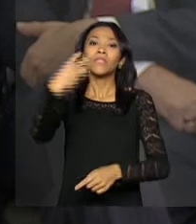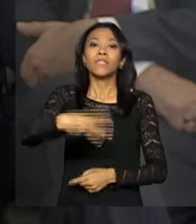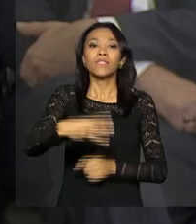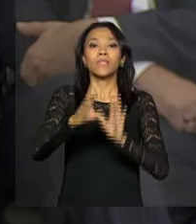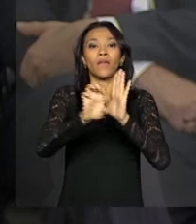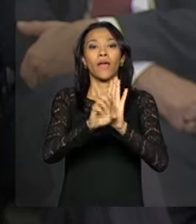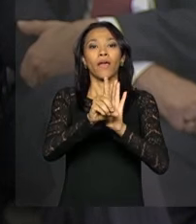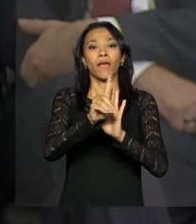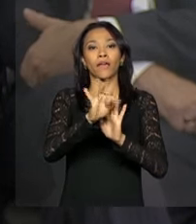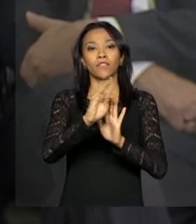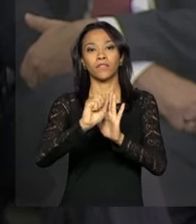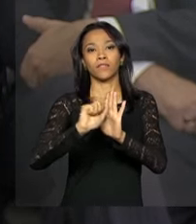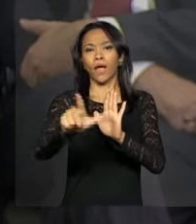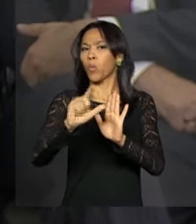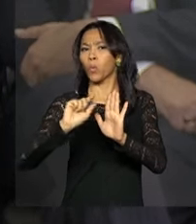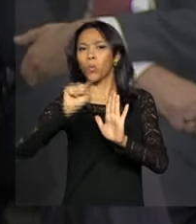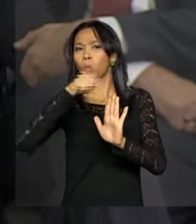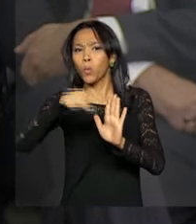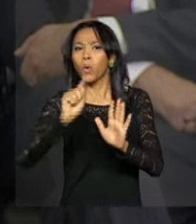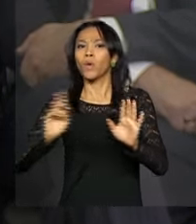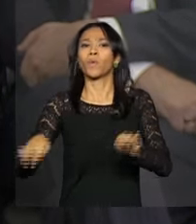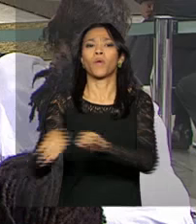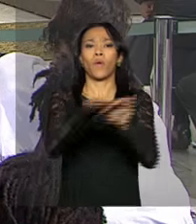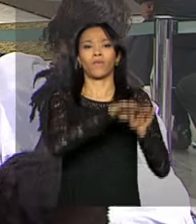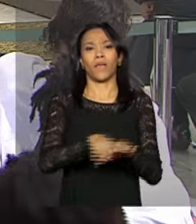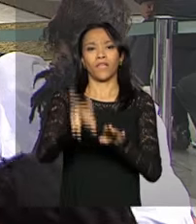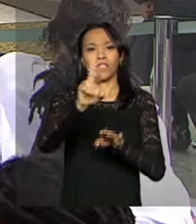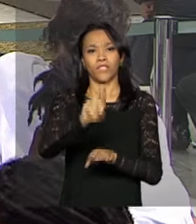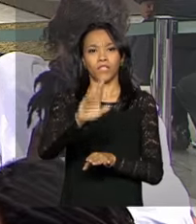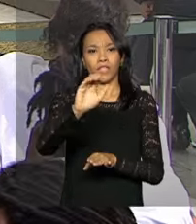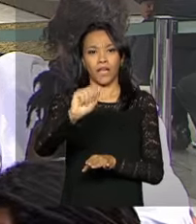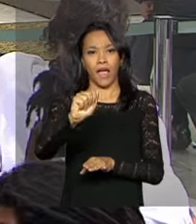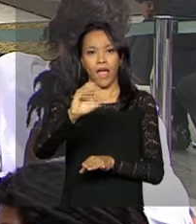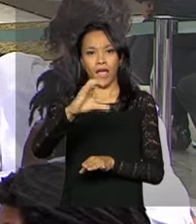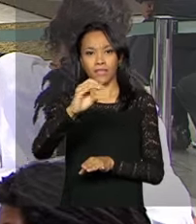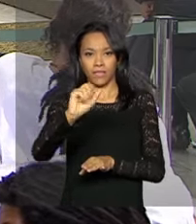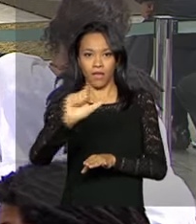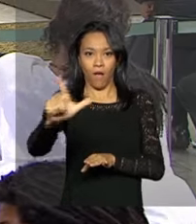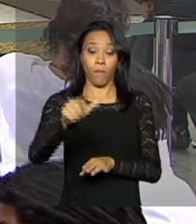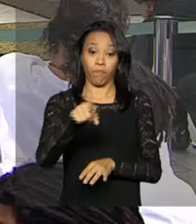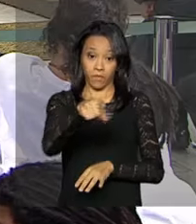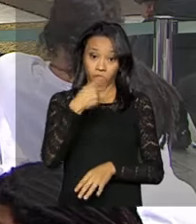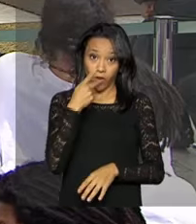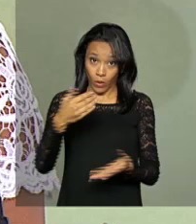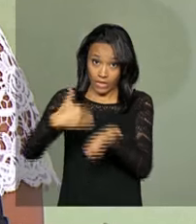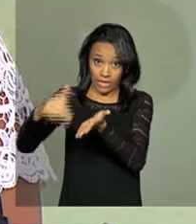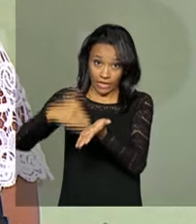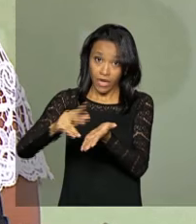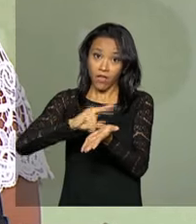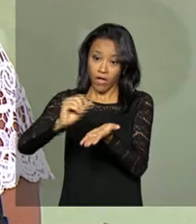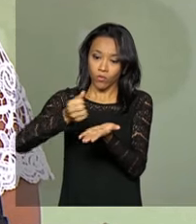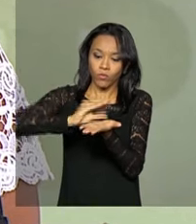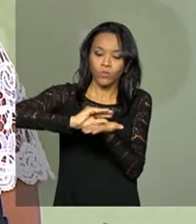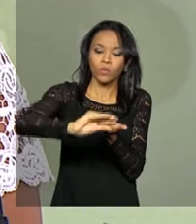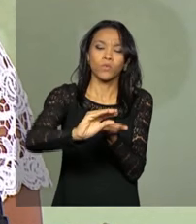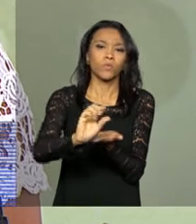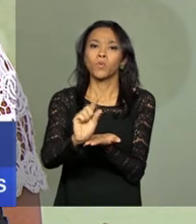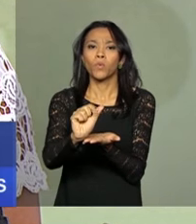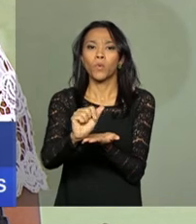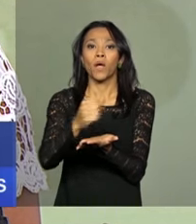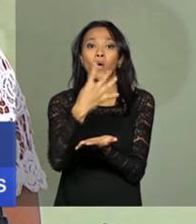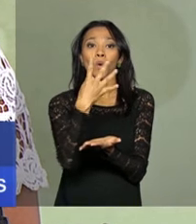Sistema Nacional de Promoção da Igualdade Racial. A CEPIR disponibilizará recursos no valor de